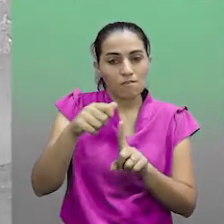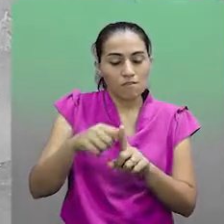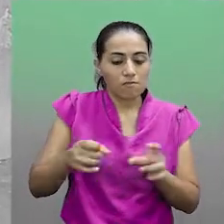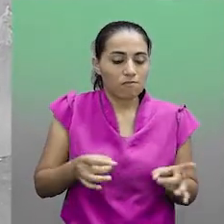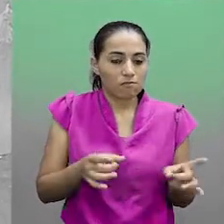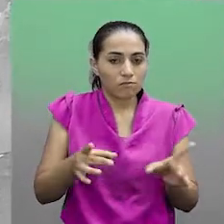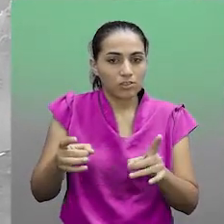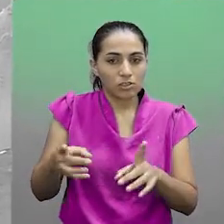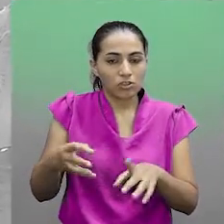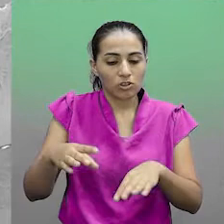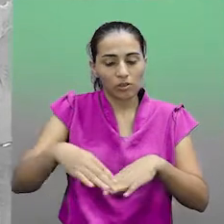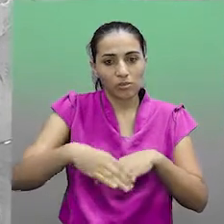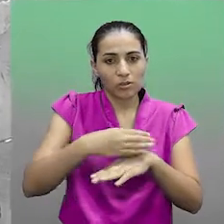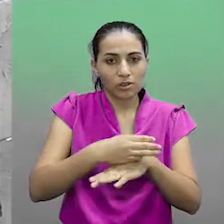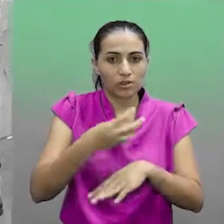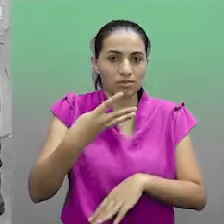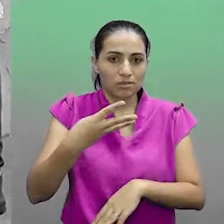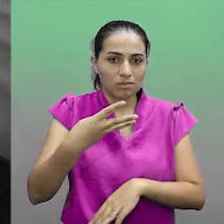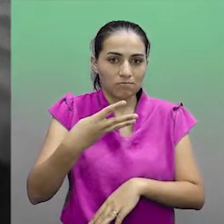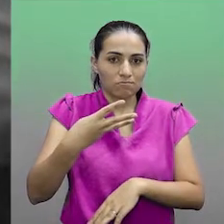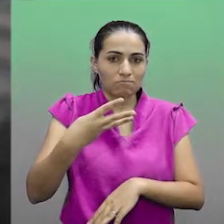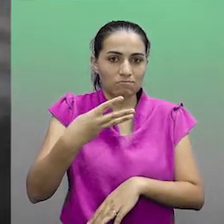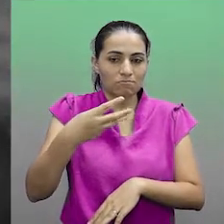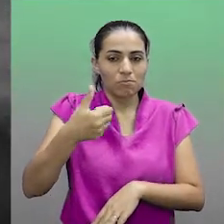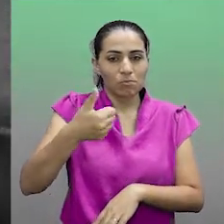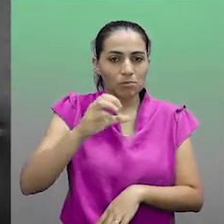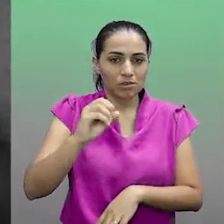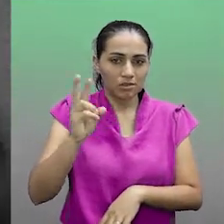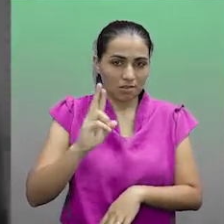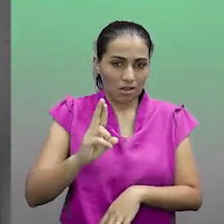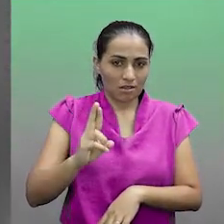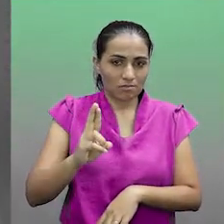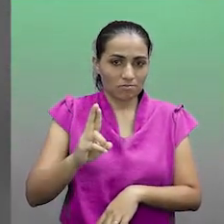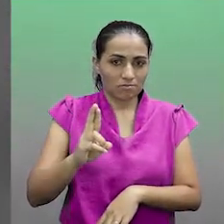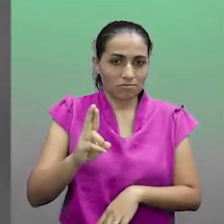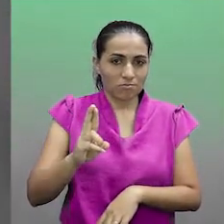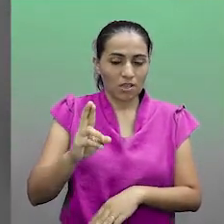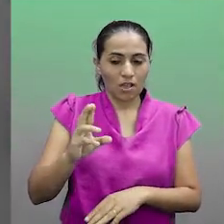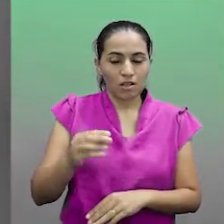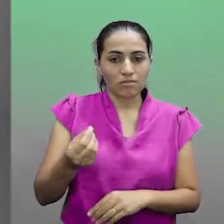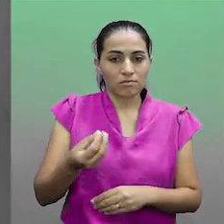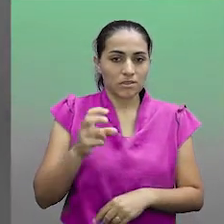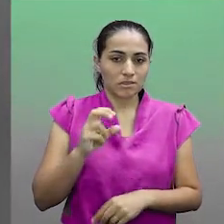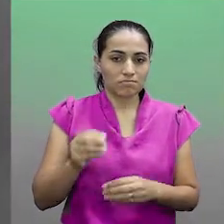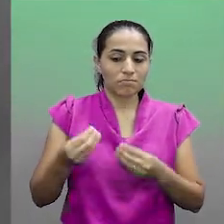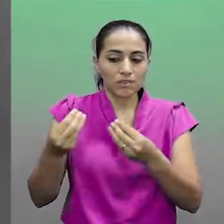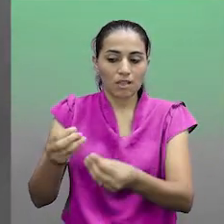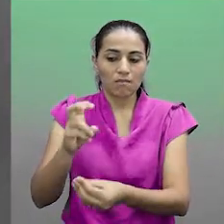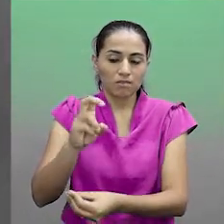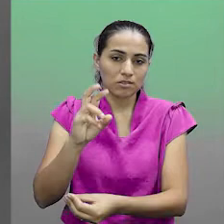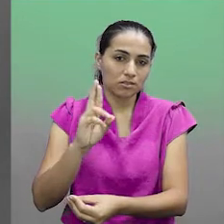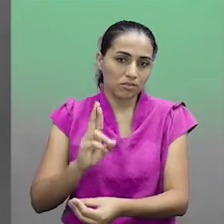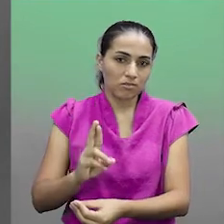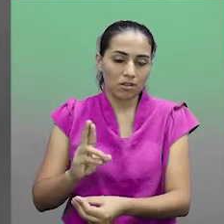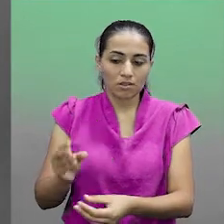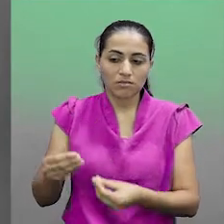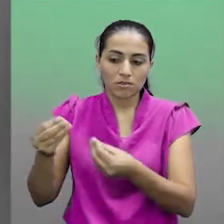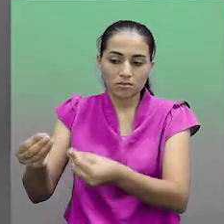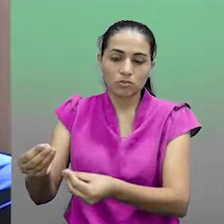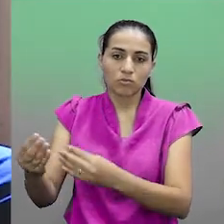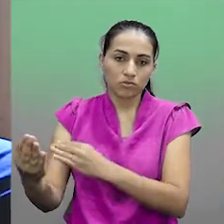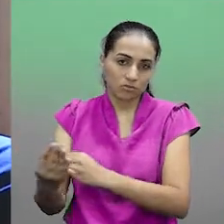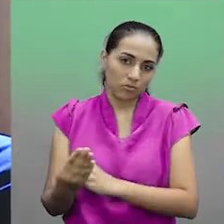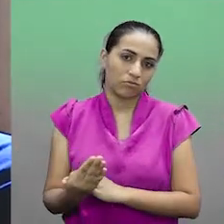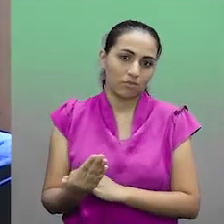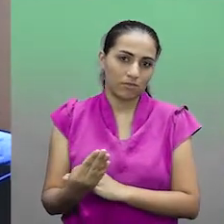três meias por R$,00 e ficava com R$,00 e passava R 5,00 para a pessoa que eu conhecia aqui, na frente desse hotel.